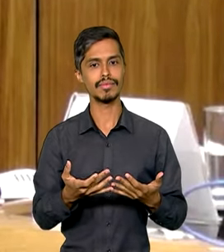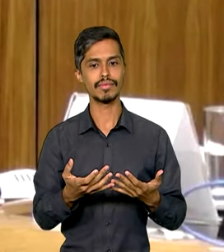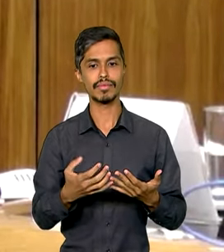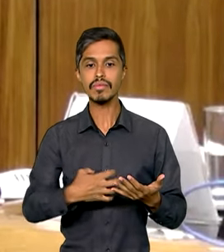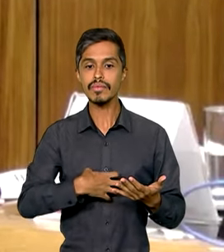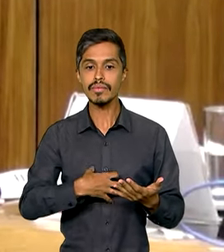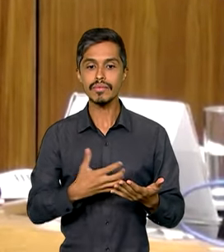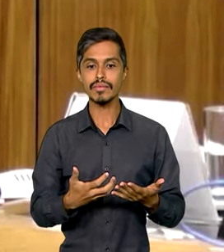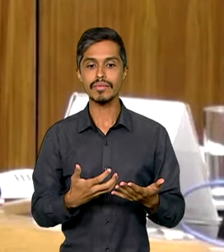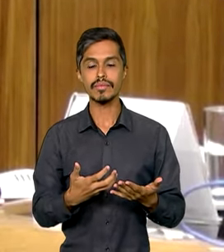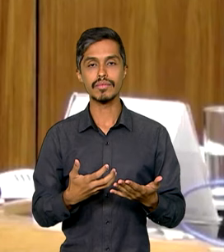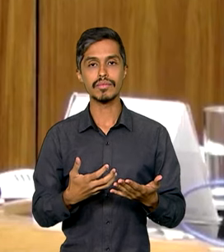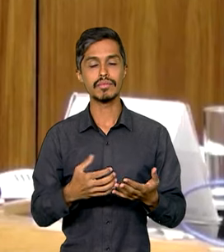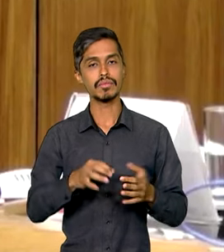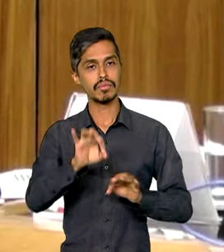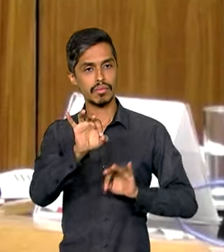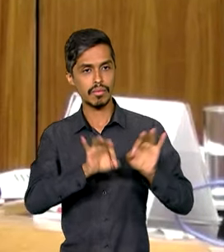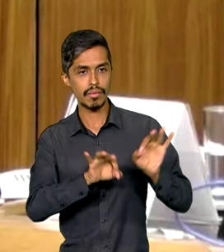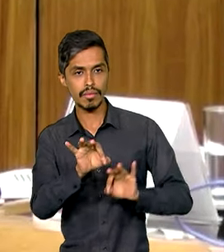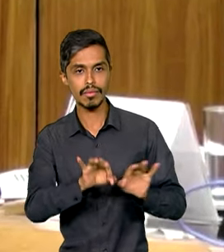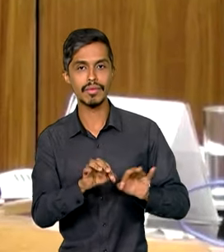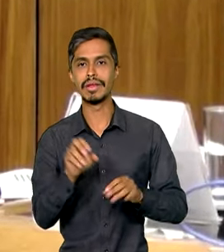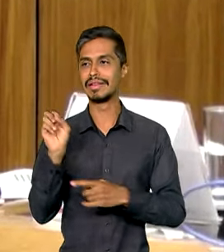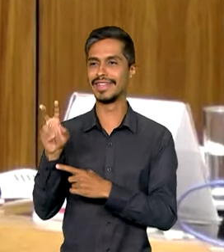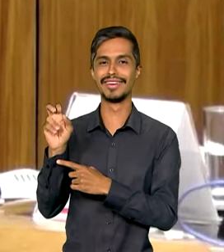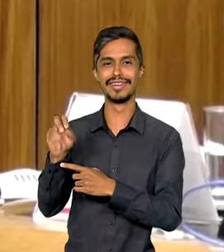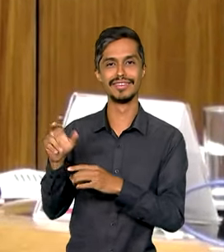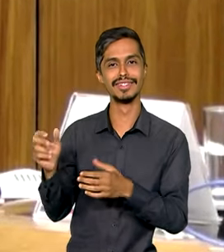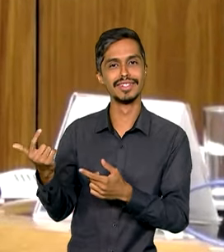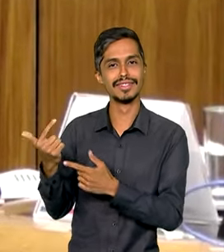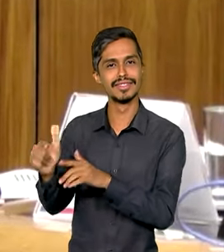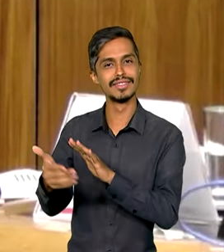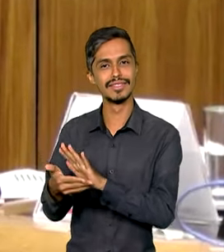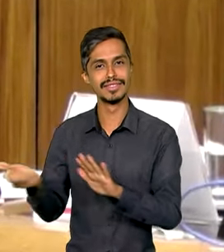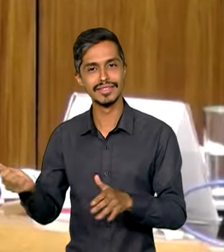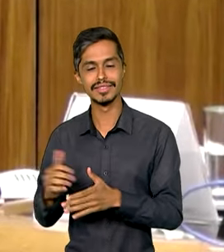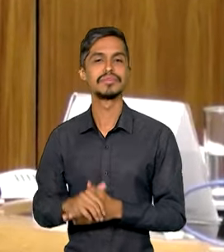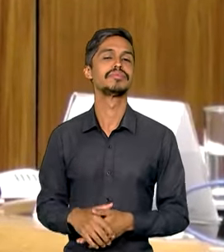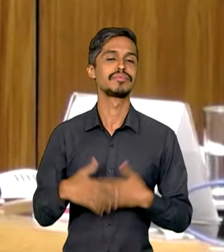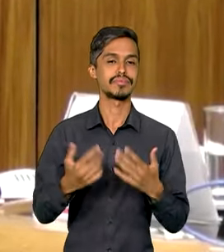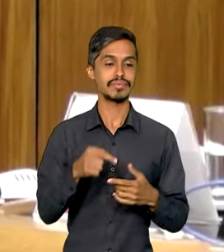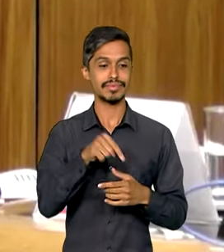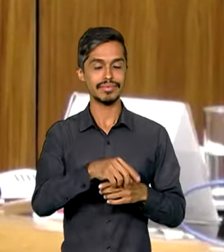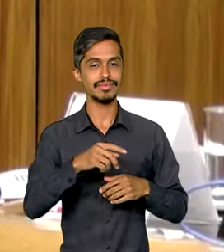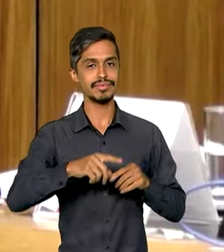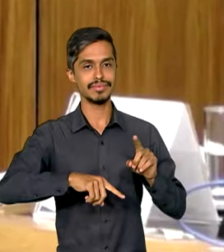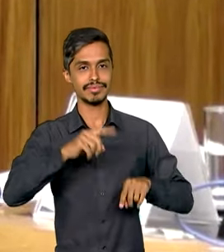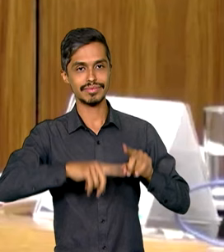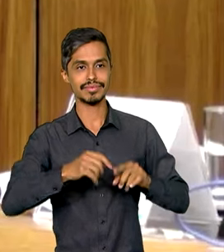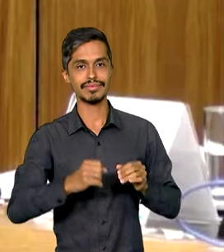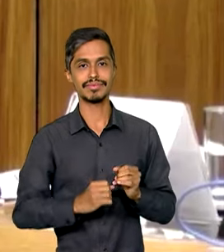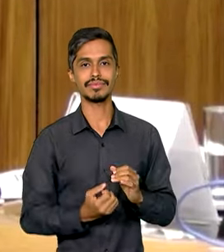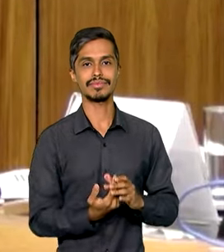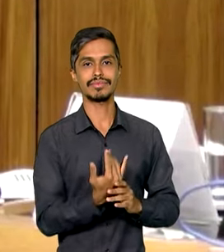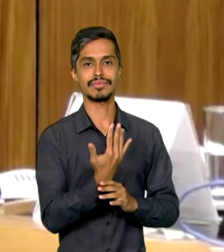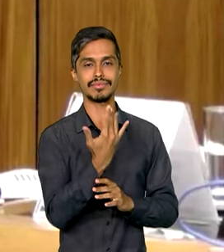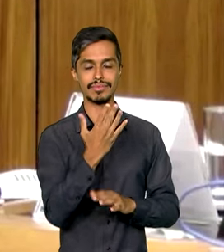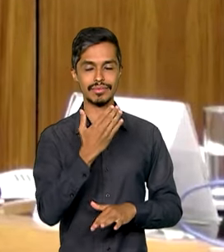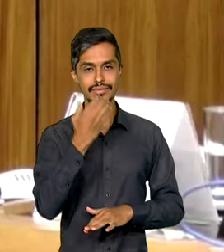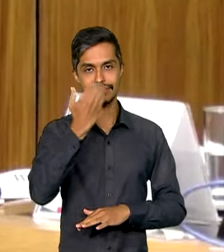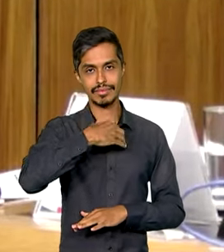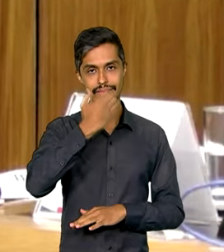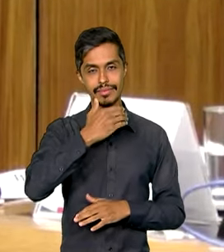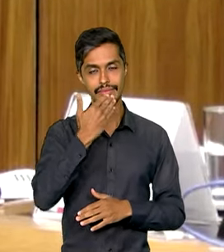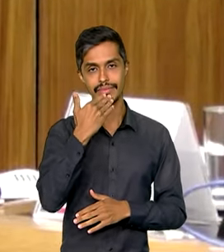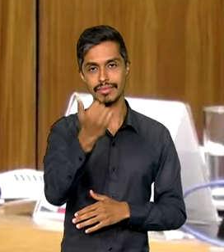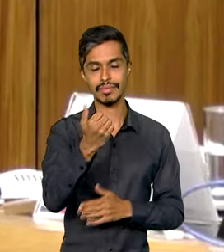de preferência de forma orgânica, sem agrotóxico, e que o produto venha surtir os seus frutos. E os seus frutos